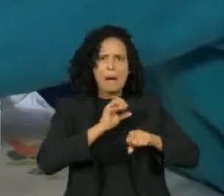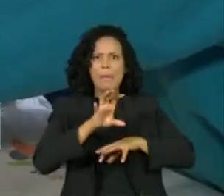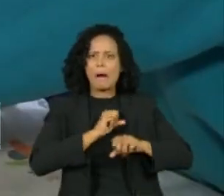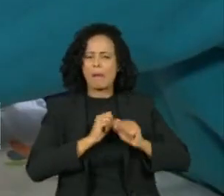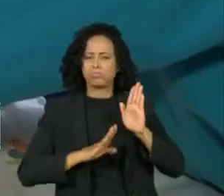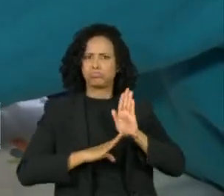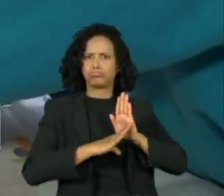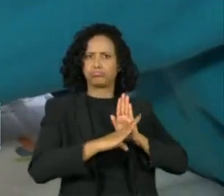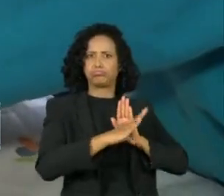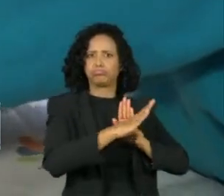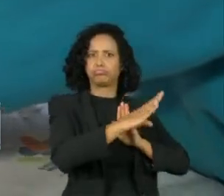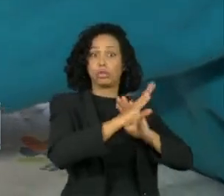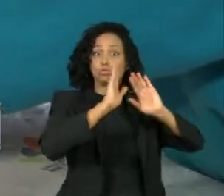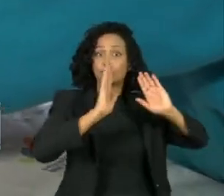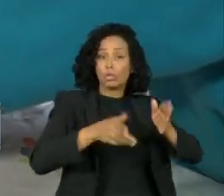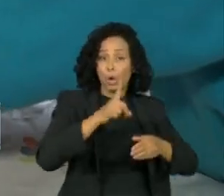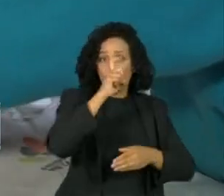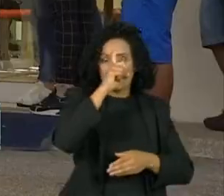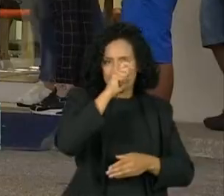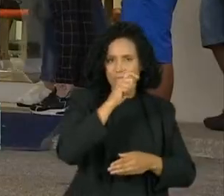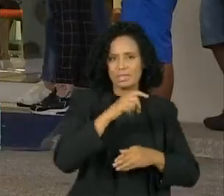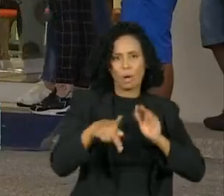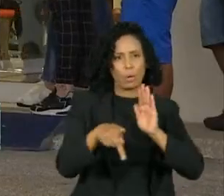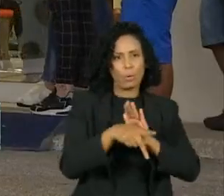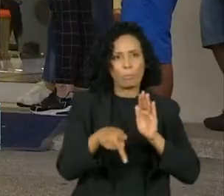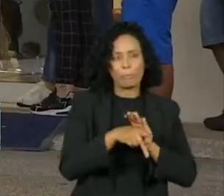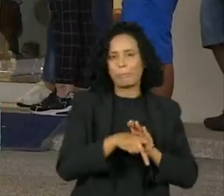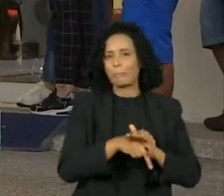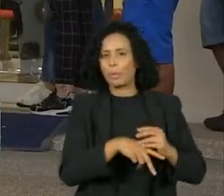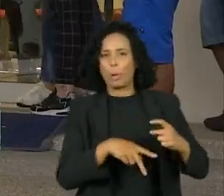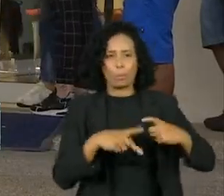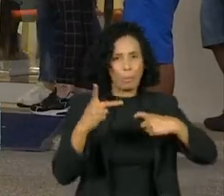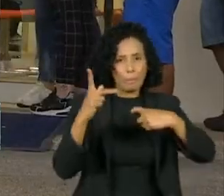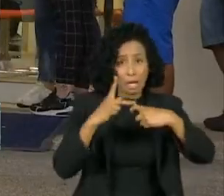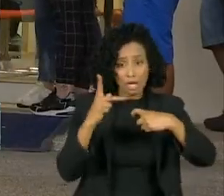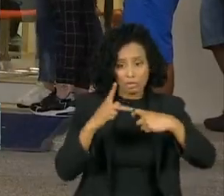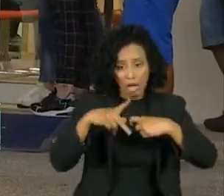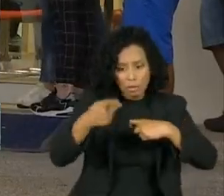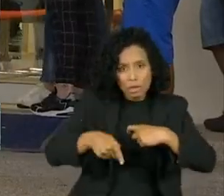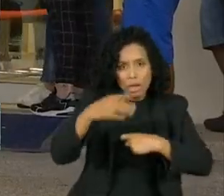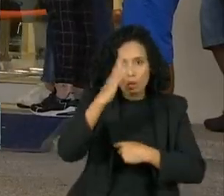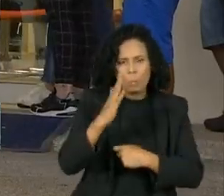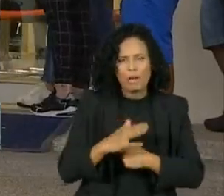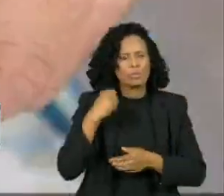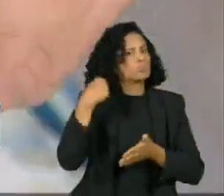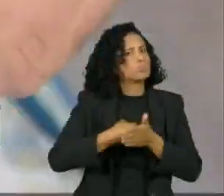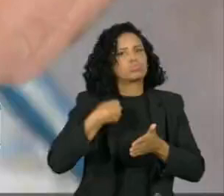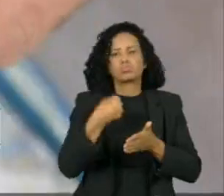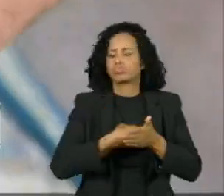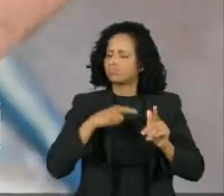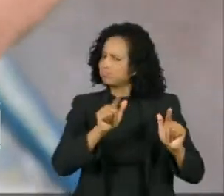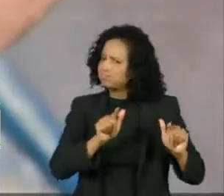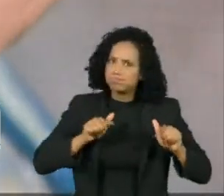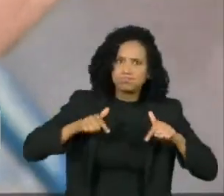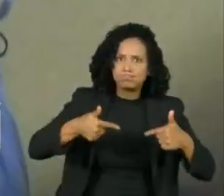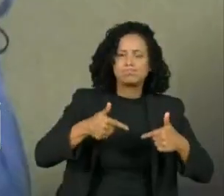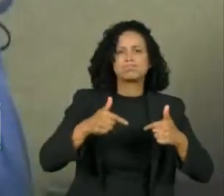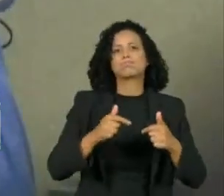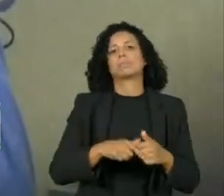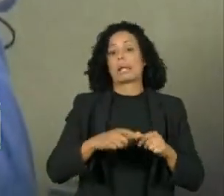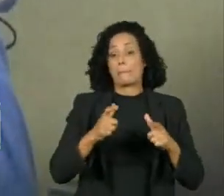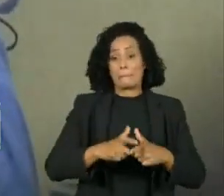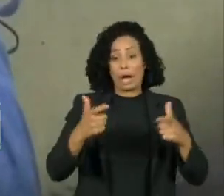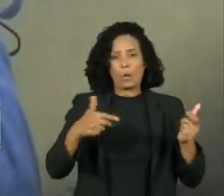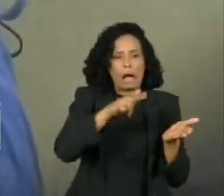pandemia, os hospitais pediátricos de todo o país lutam contra a crescente taxa de ocupação de leitos,